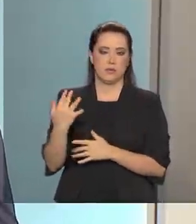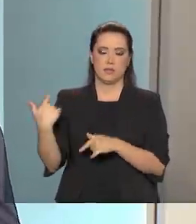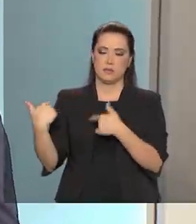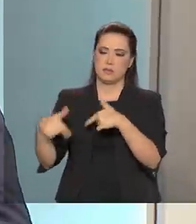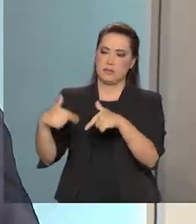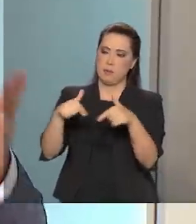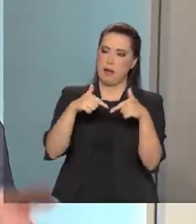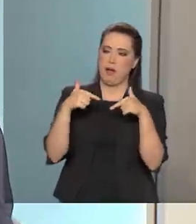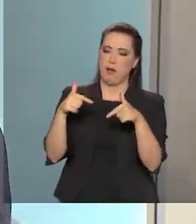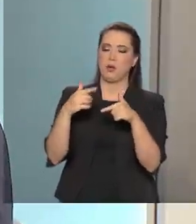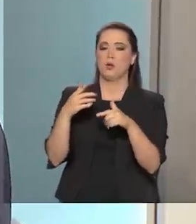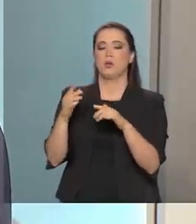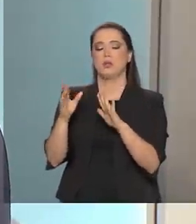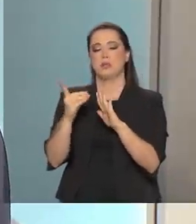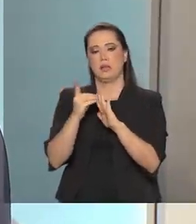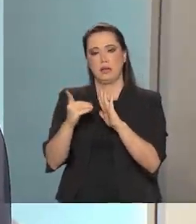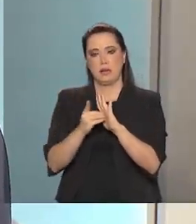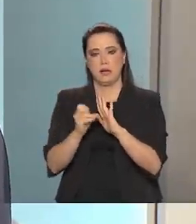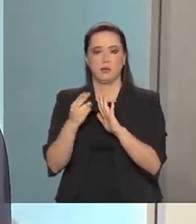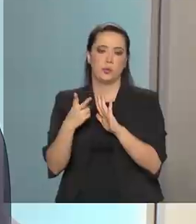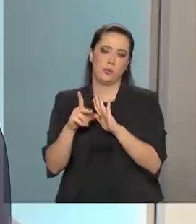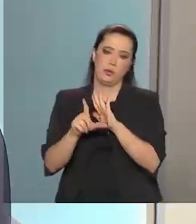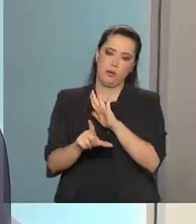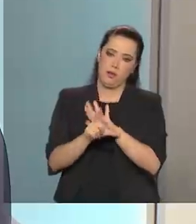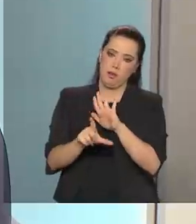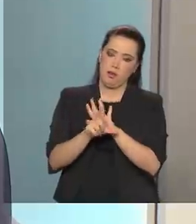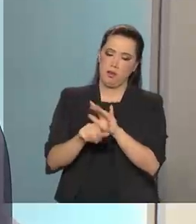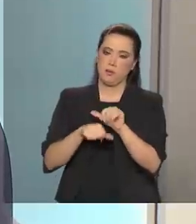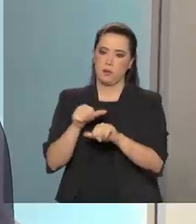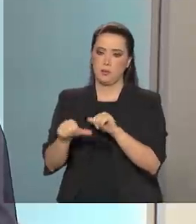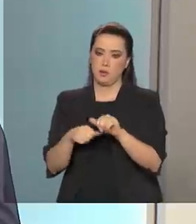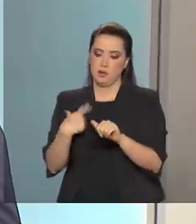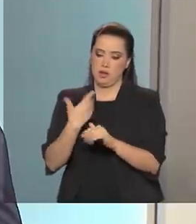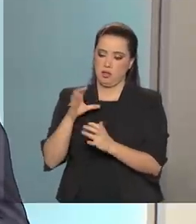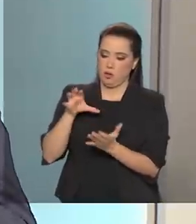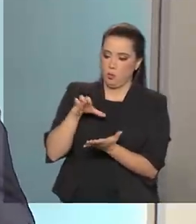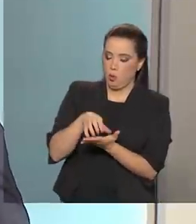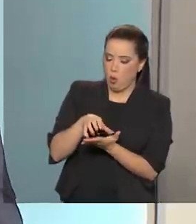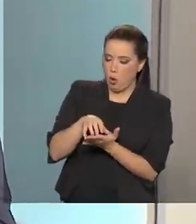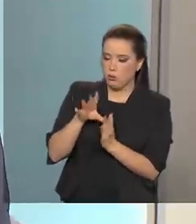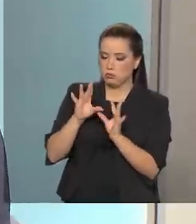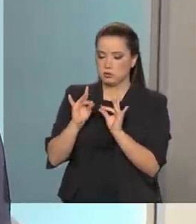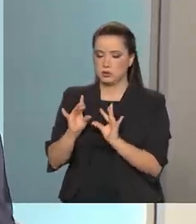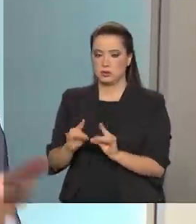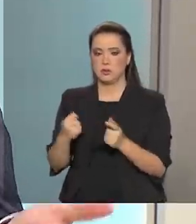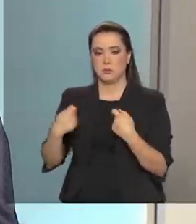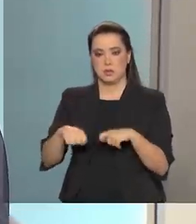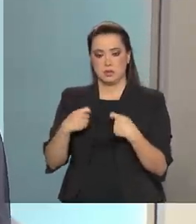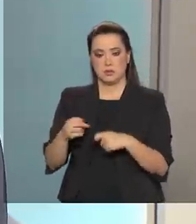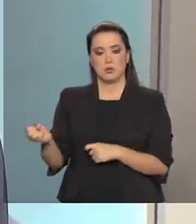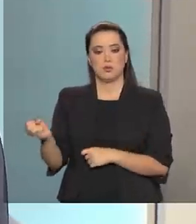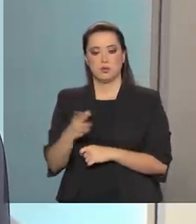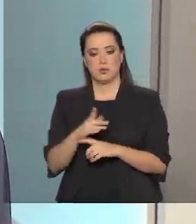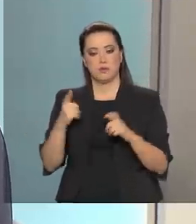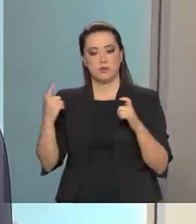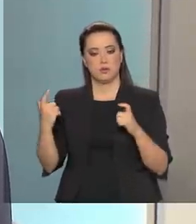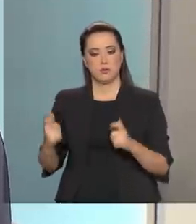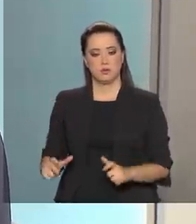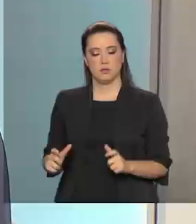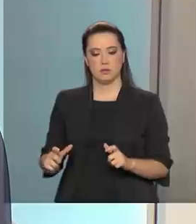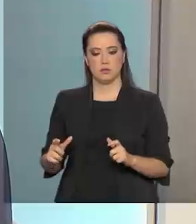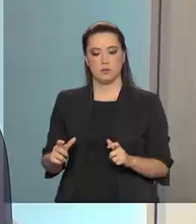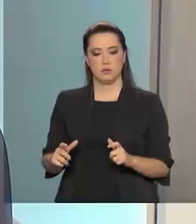decretos ou lei para mudar a nossa estrutura. Há necessidade de um novo espaço, um espaço